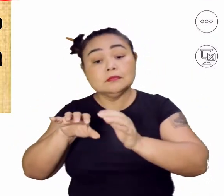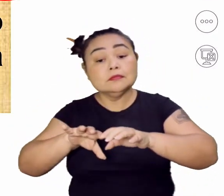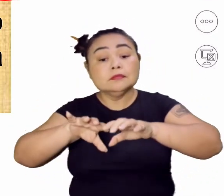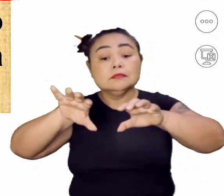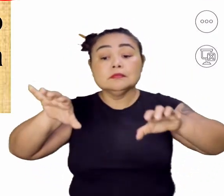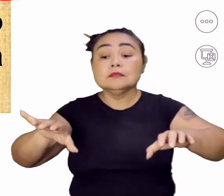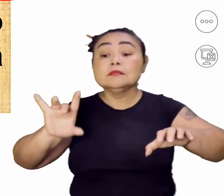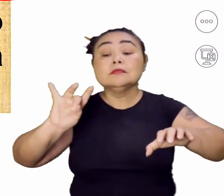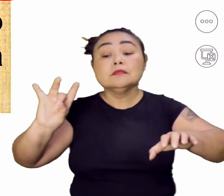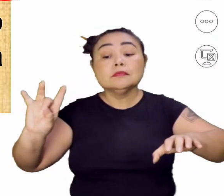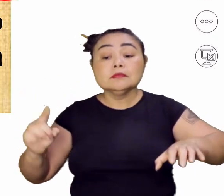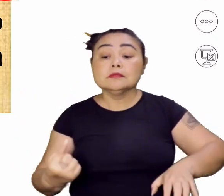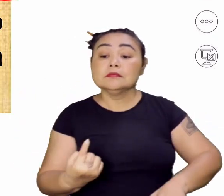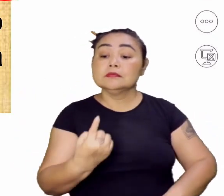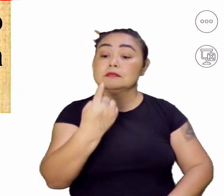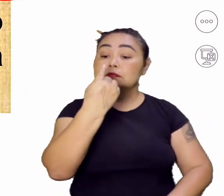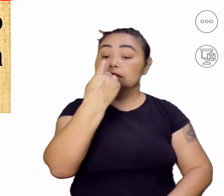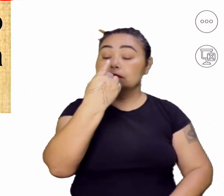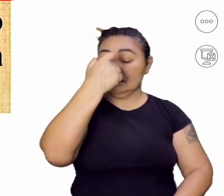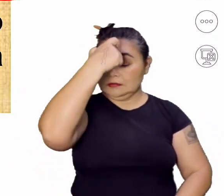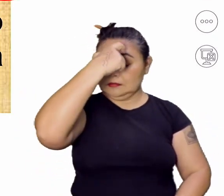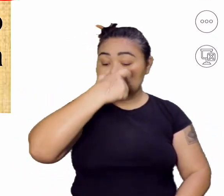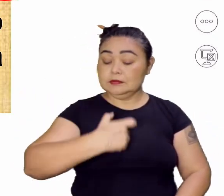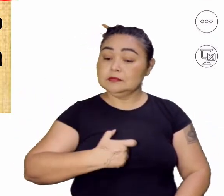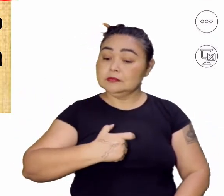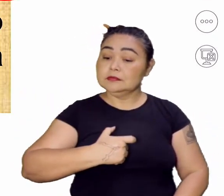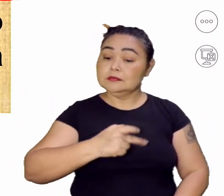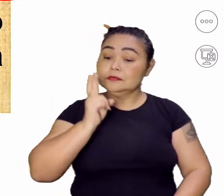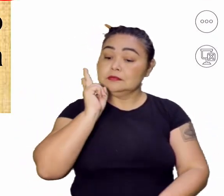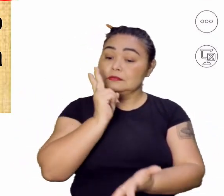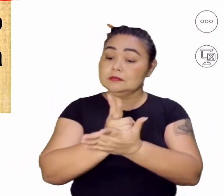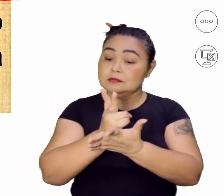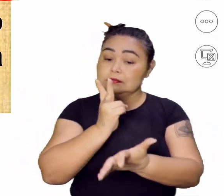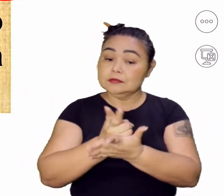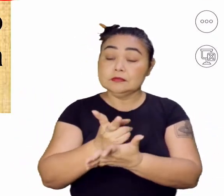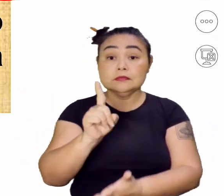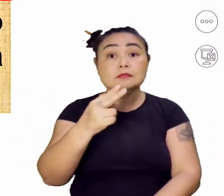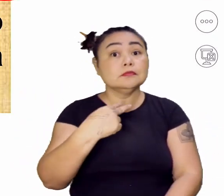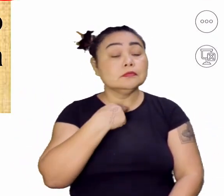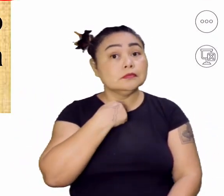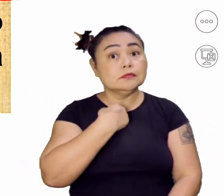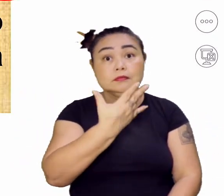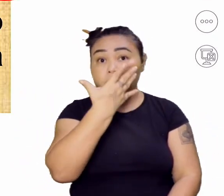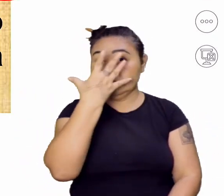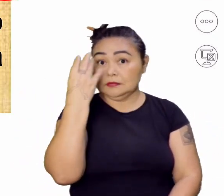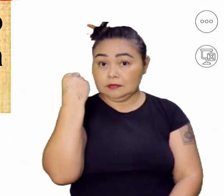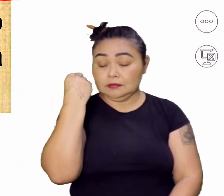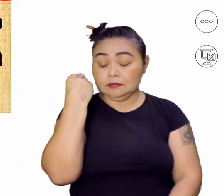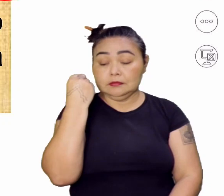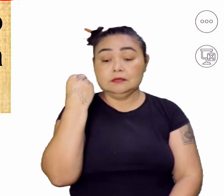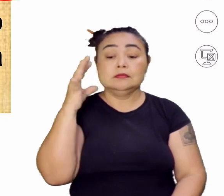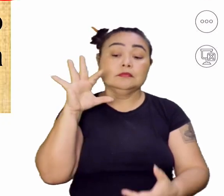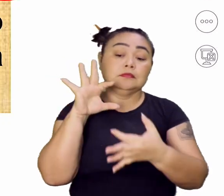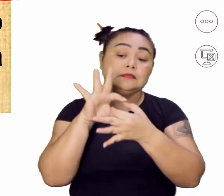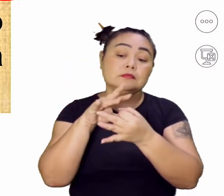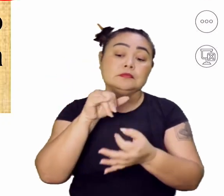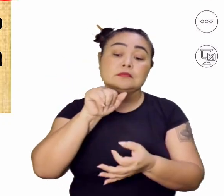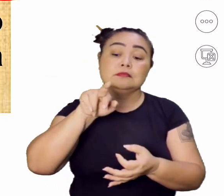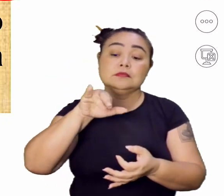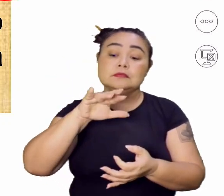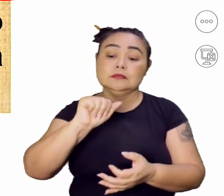governado pela mesma pessoa. Isso vocês não podem esquecer. União Ibérica significa